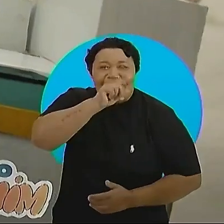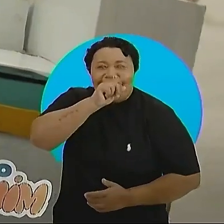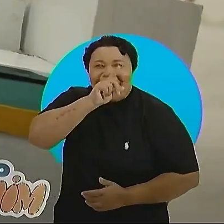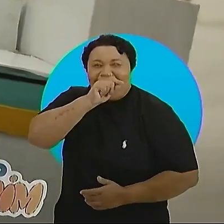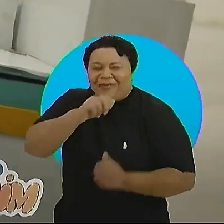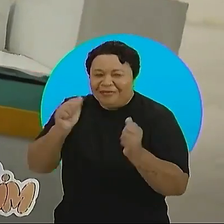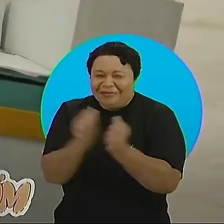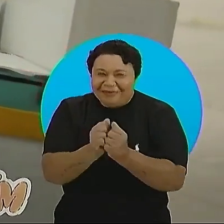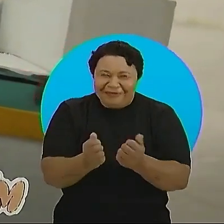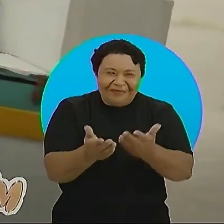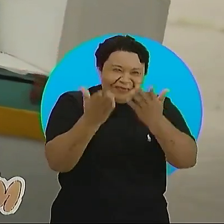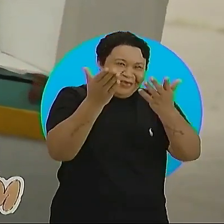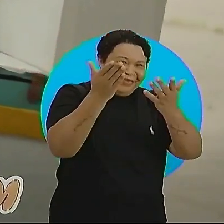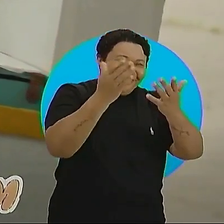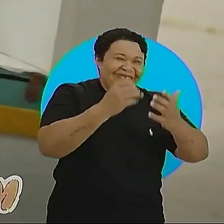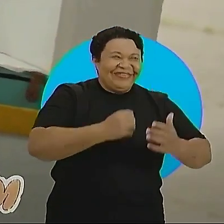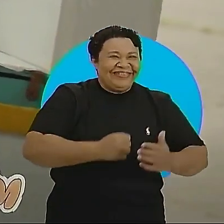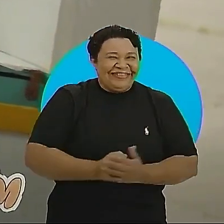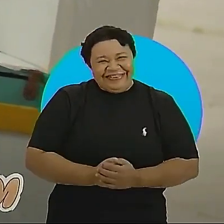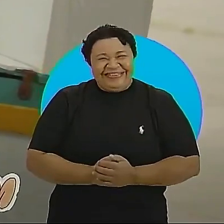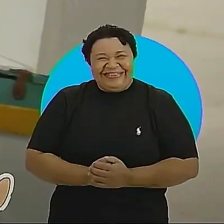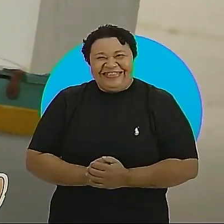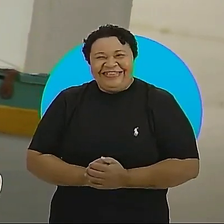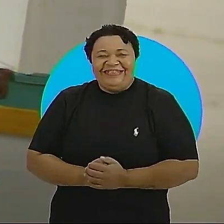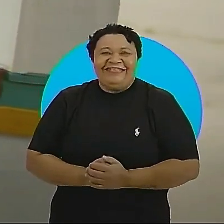Caboclo, tô contigo e não abro.